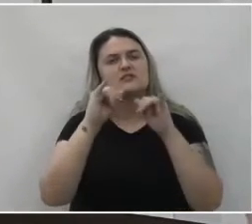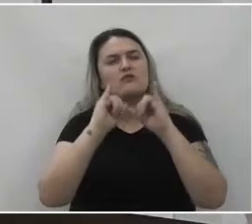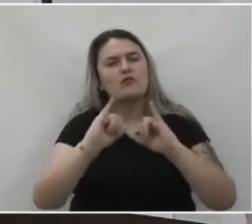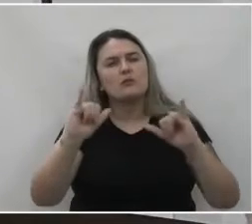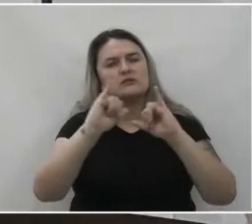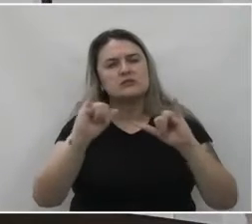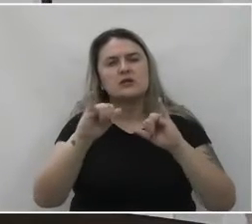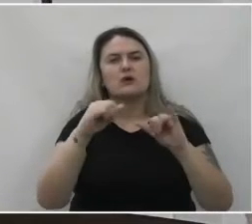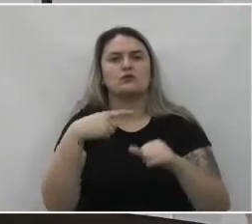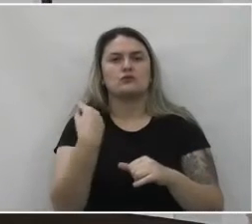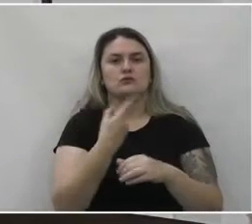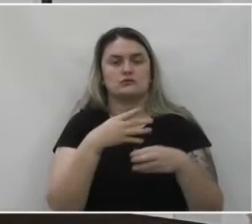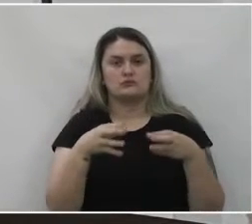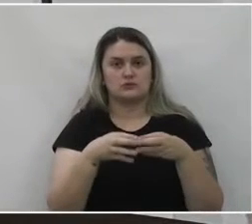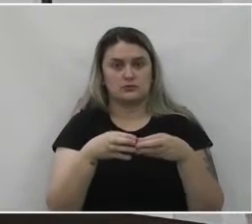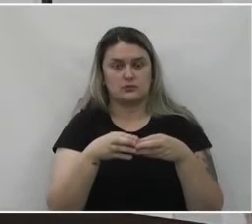grupo.